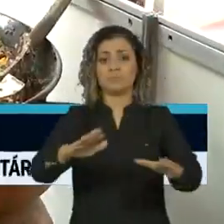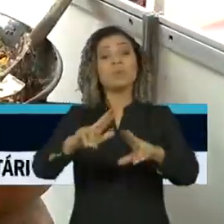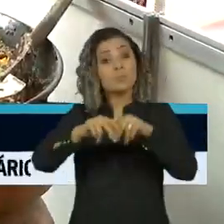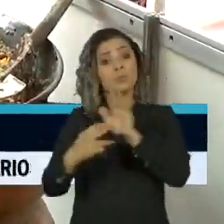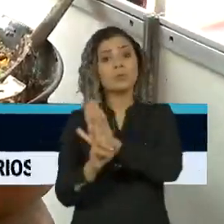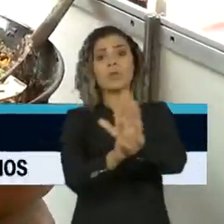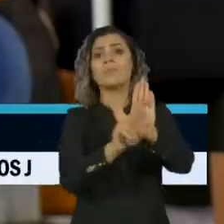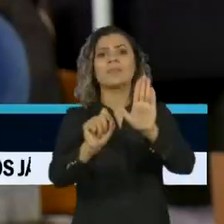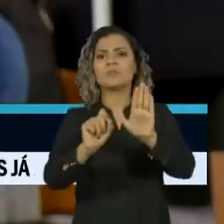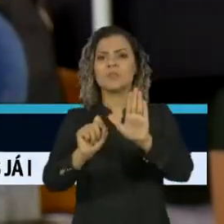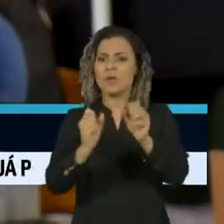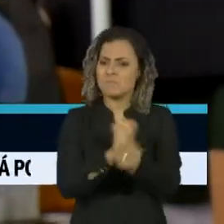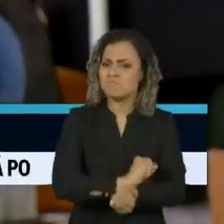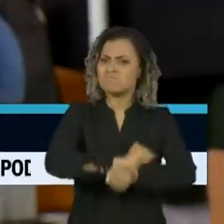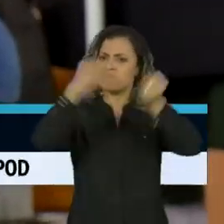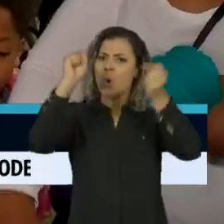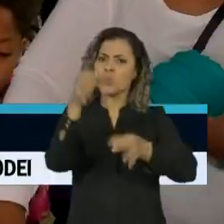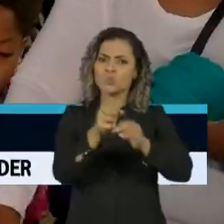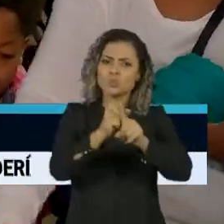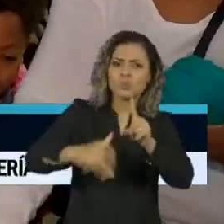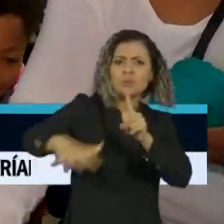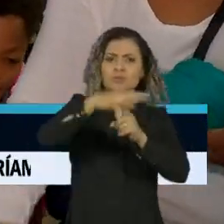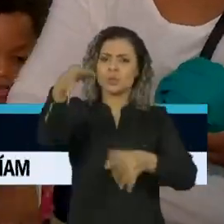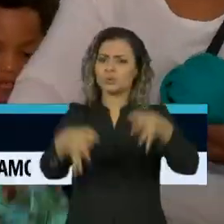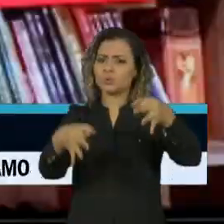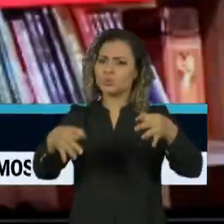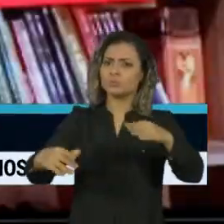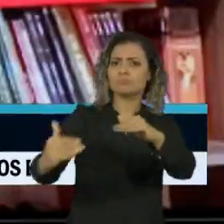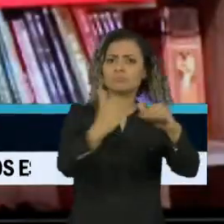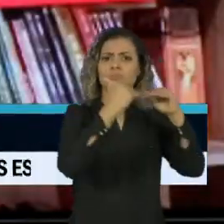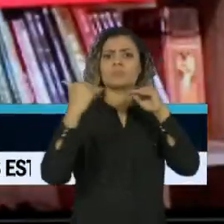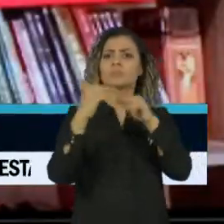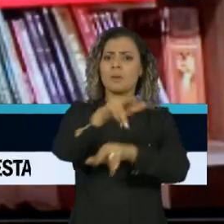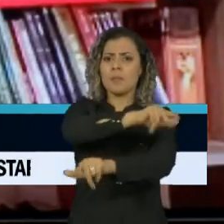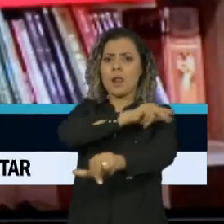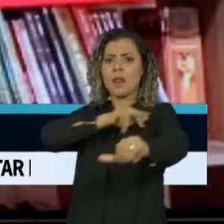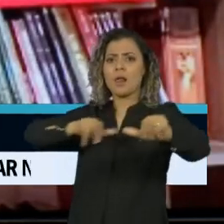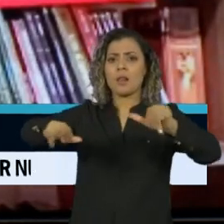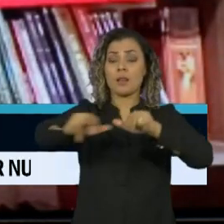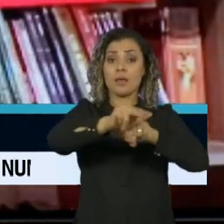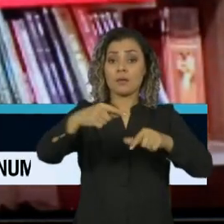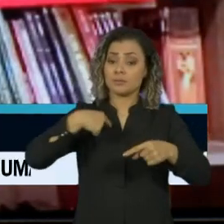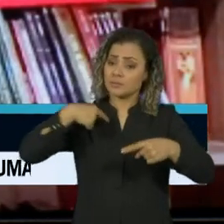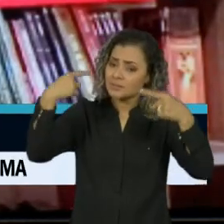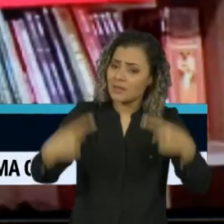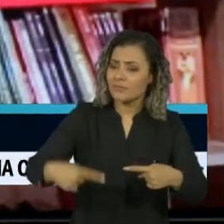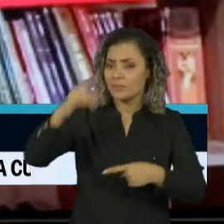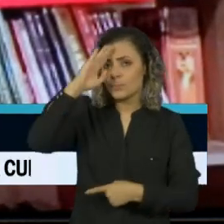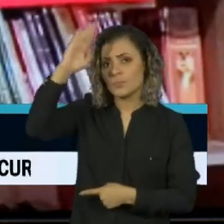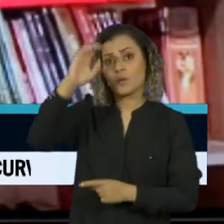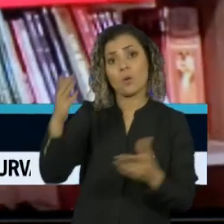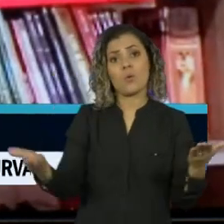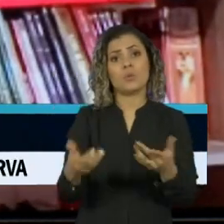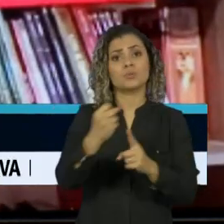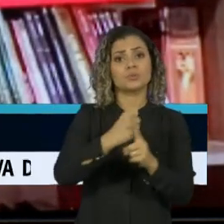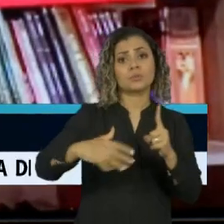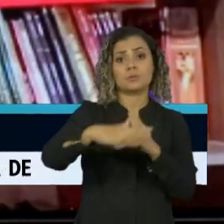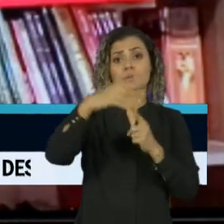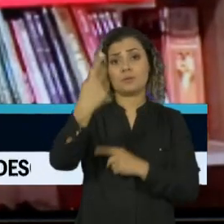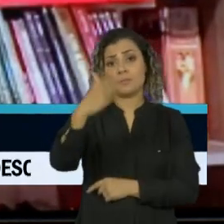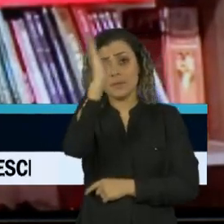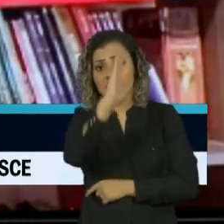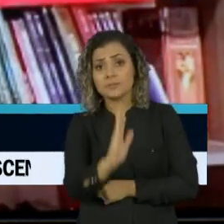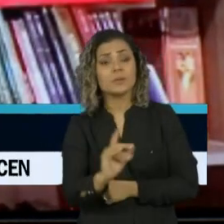representa o grito por uma sociedade mais justa e plural. O maior desafio que nós temos na sociedade brasileira,